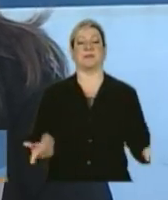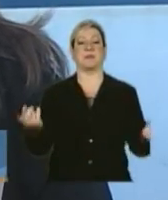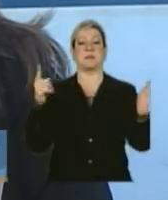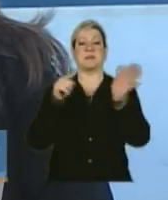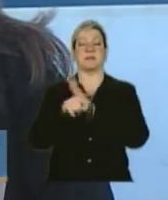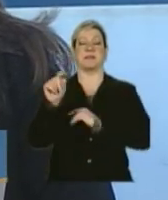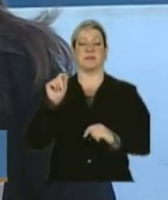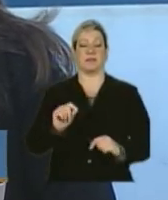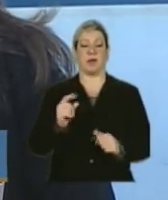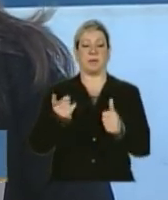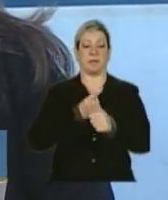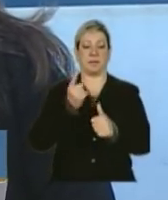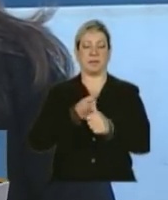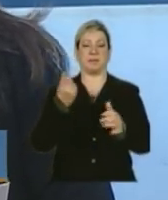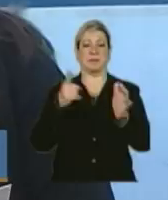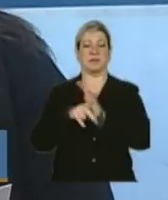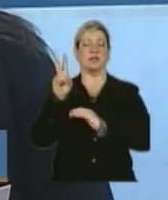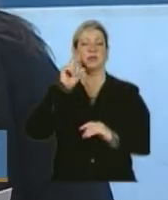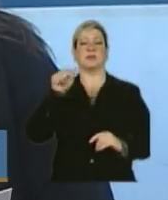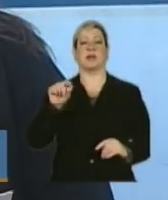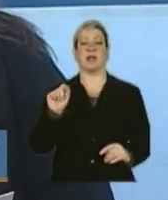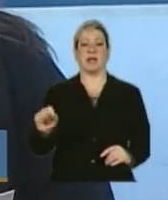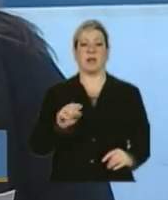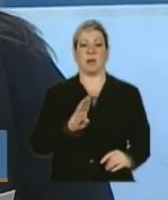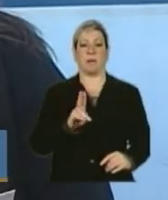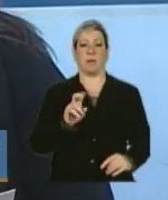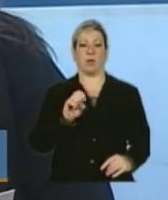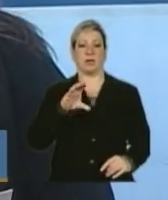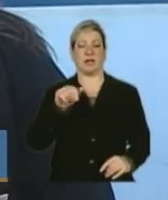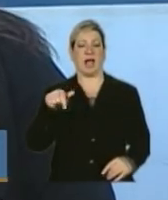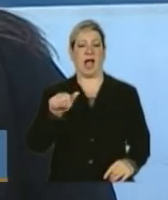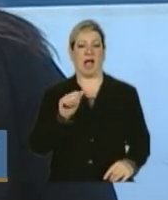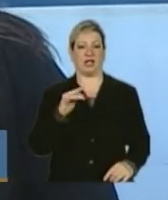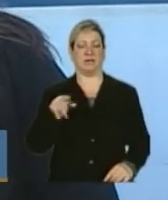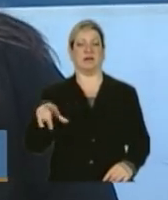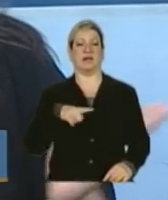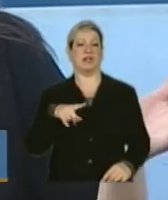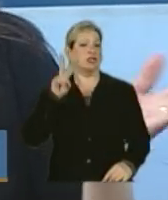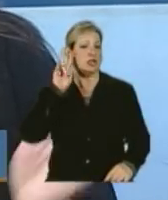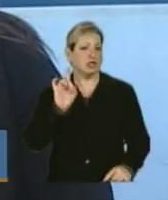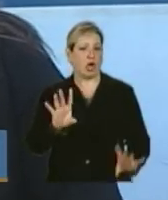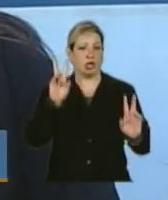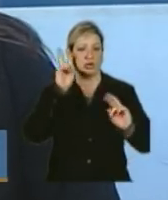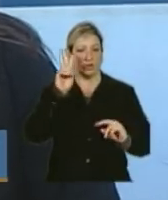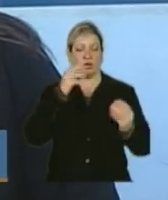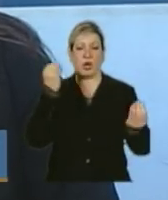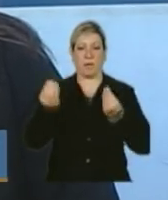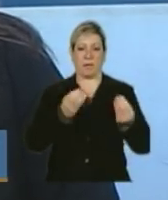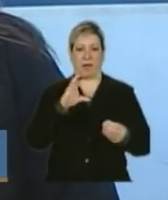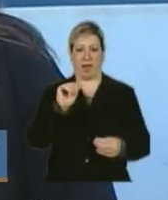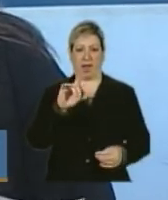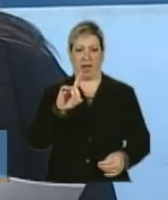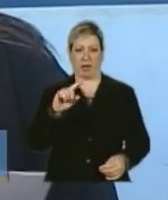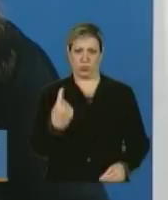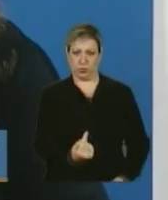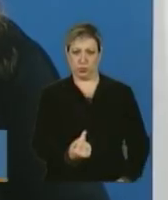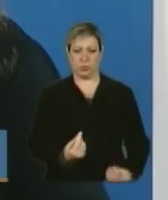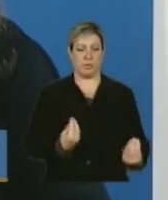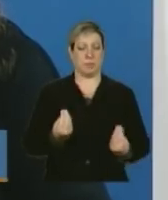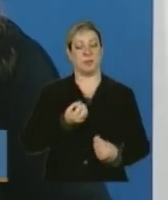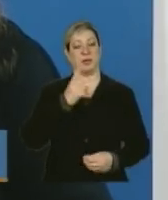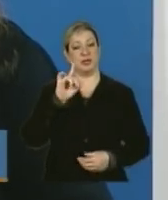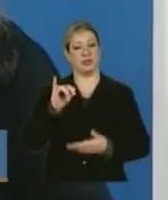seguinte, essa busca ativa se restringe especificamente ao cadastro único? Bom dia. Bom dia, Renata.